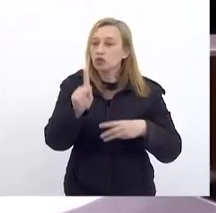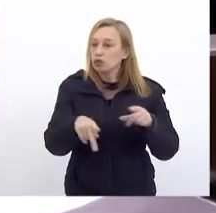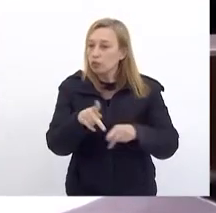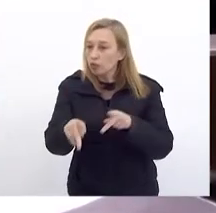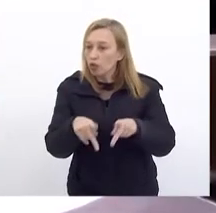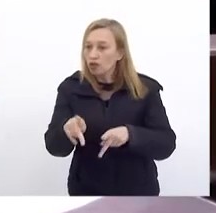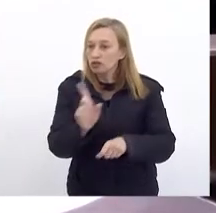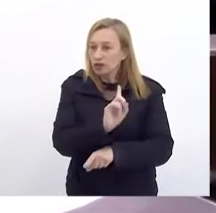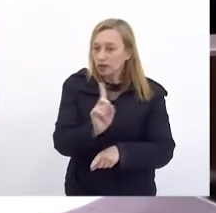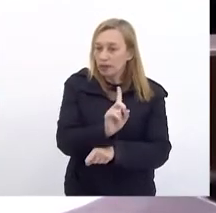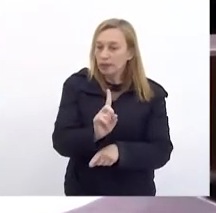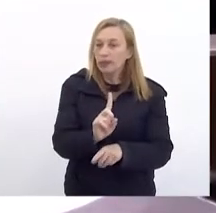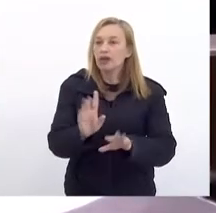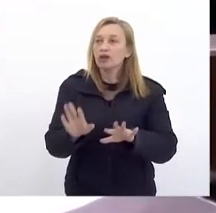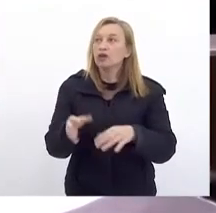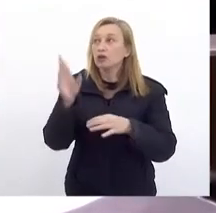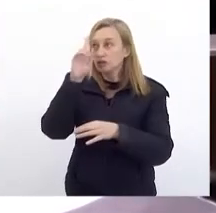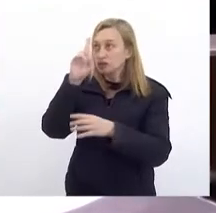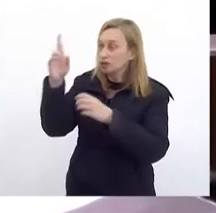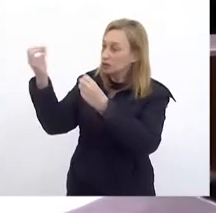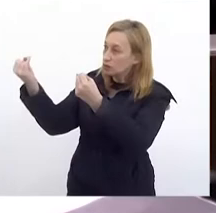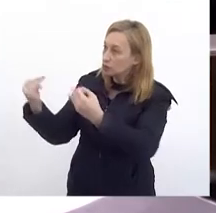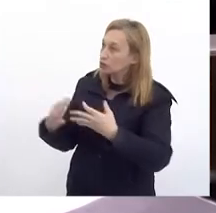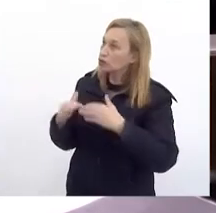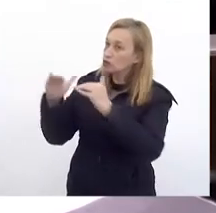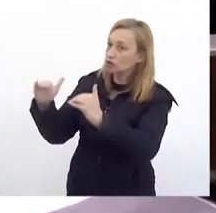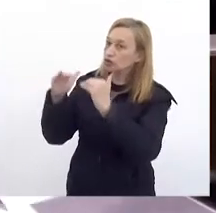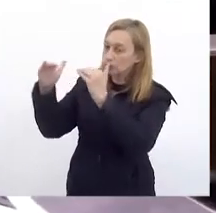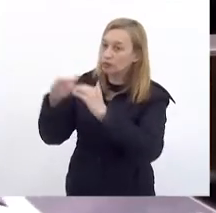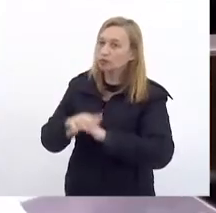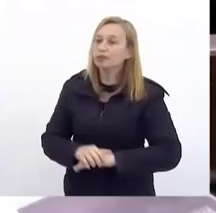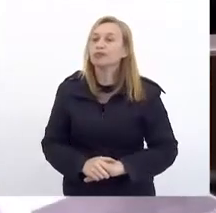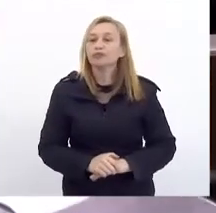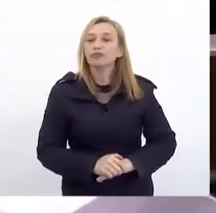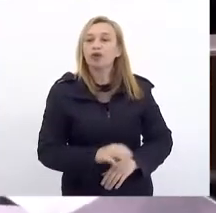excelência Nos traz A ODS